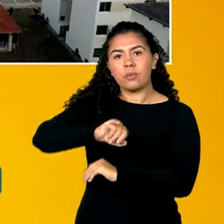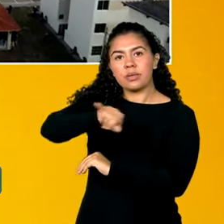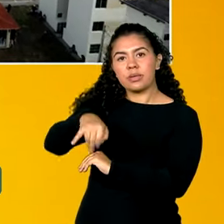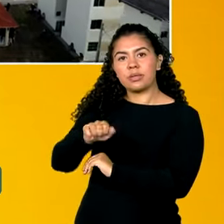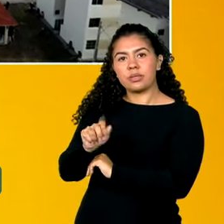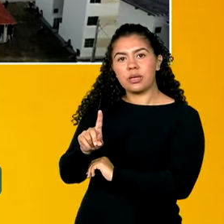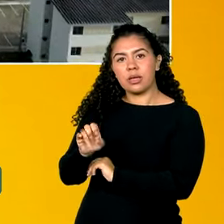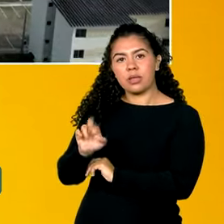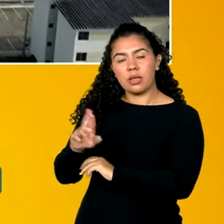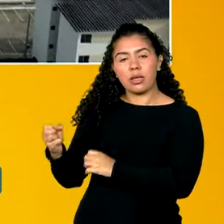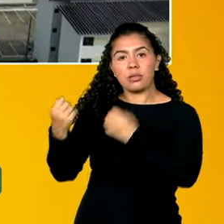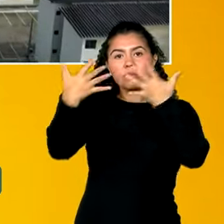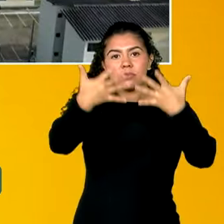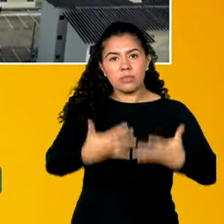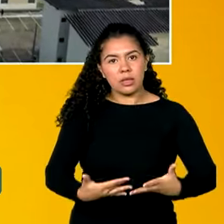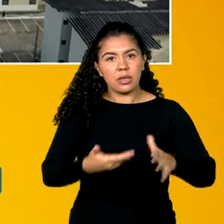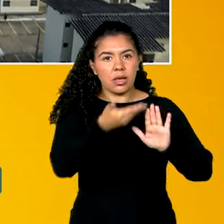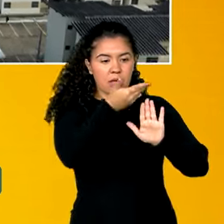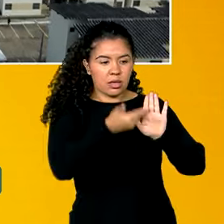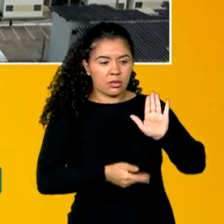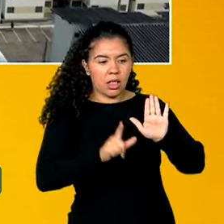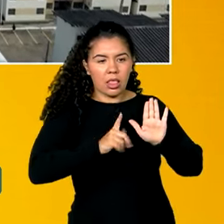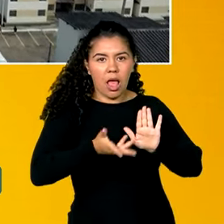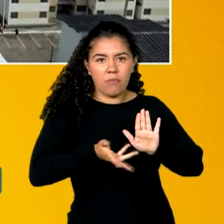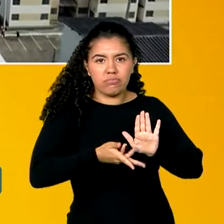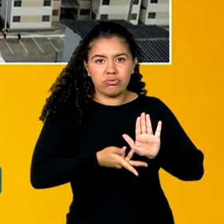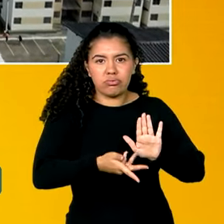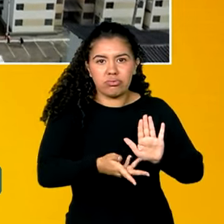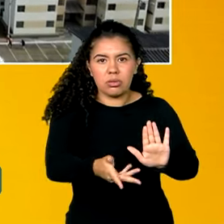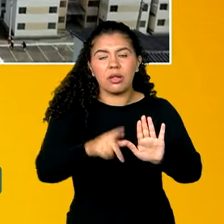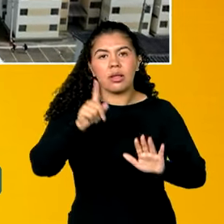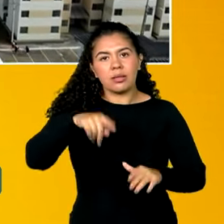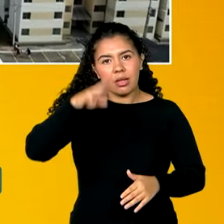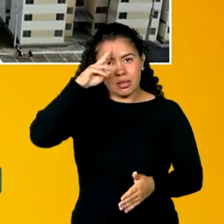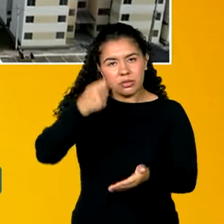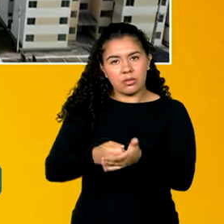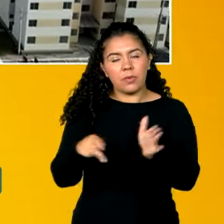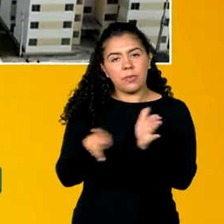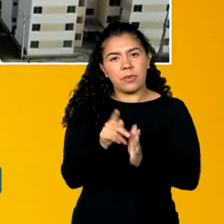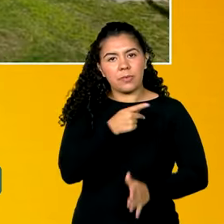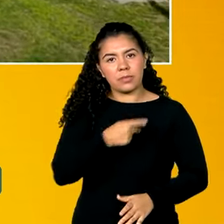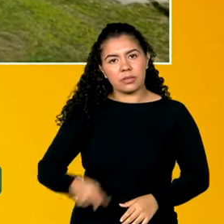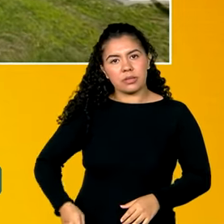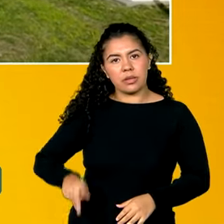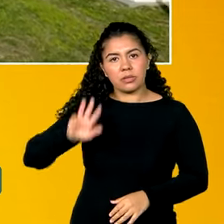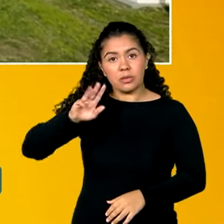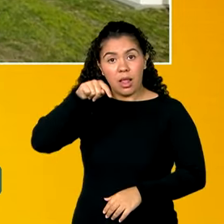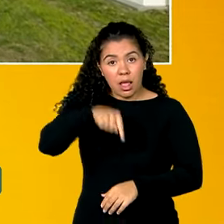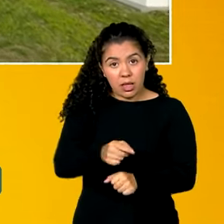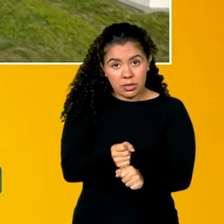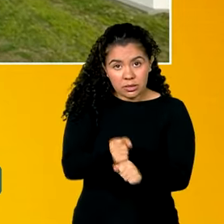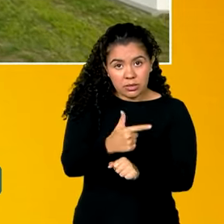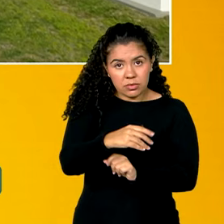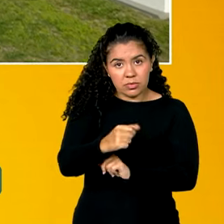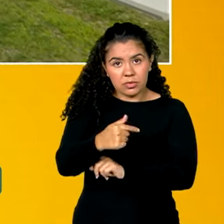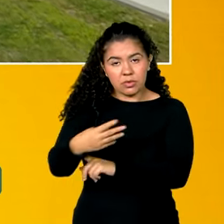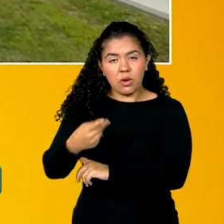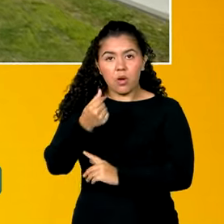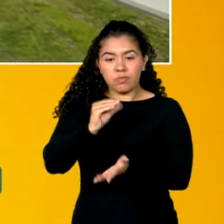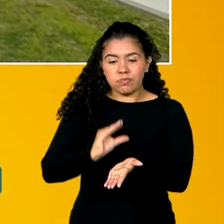programa está em ritmo acelerado, como tem determinado o presidente Lula. Neste ano, os investimentos